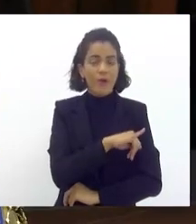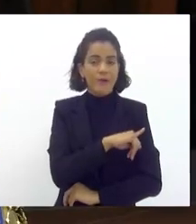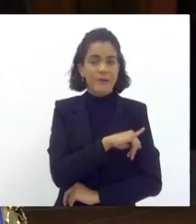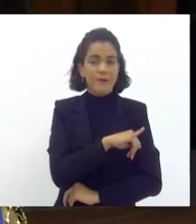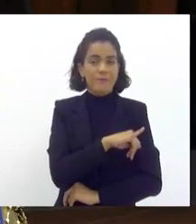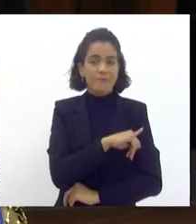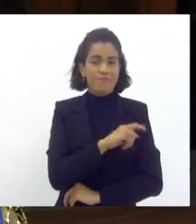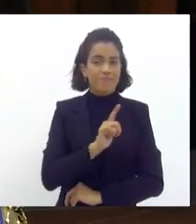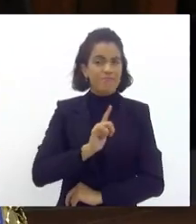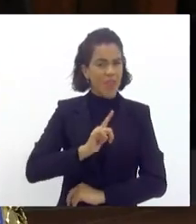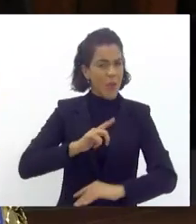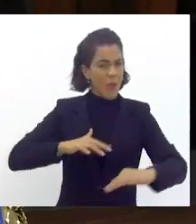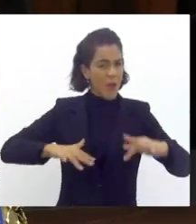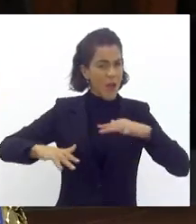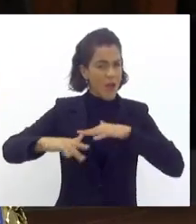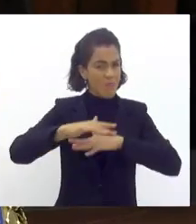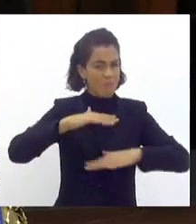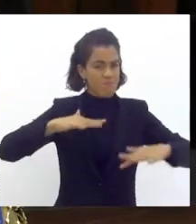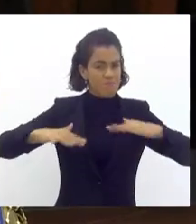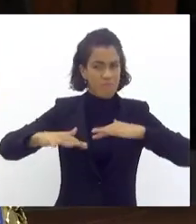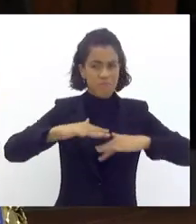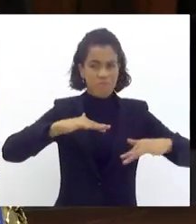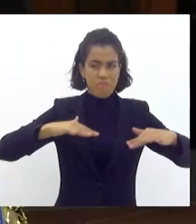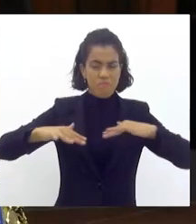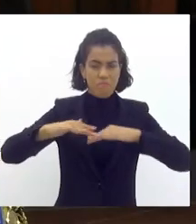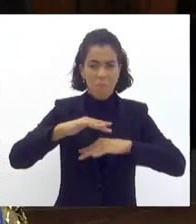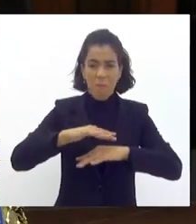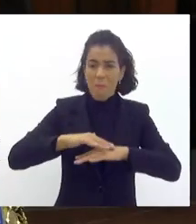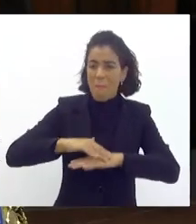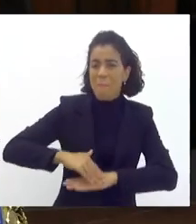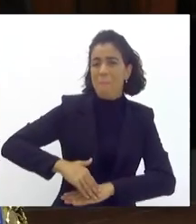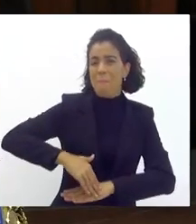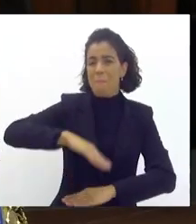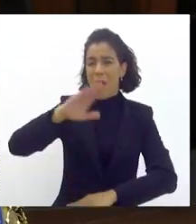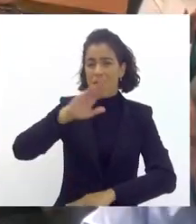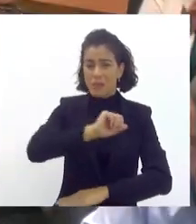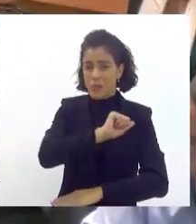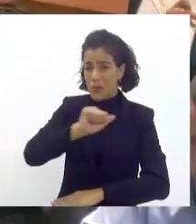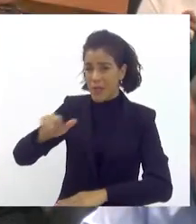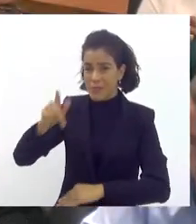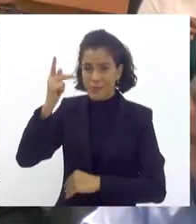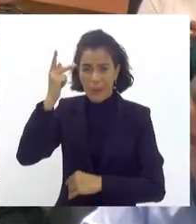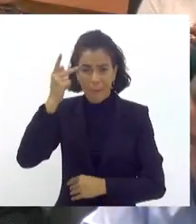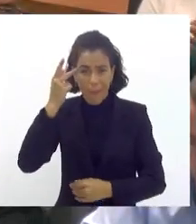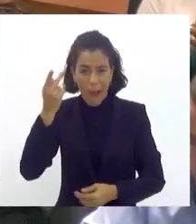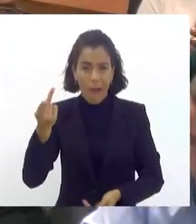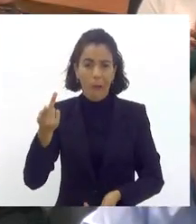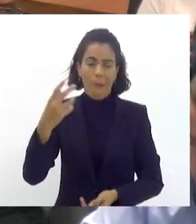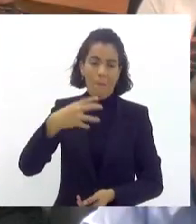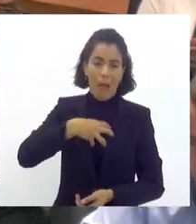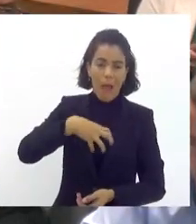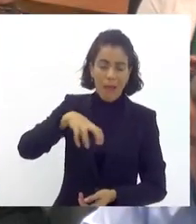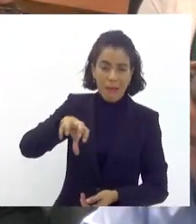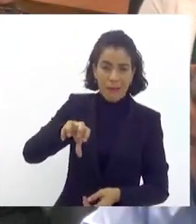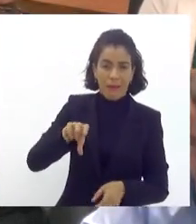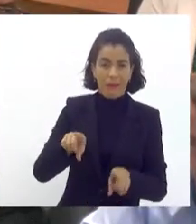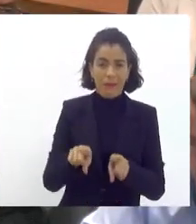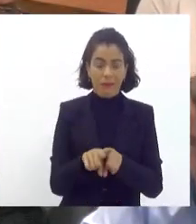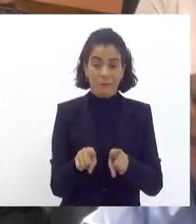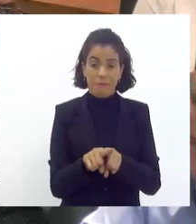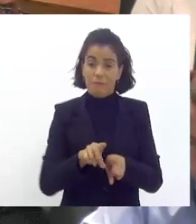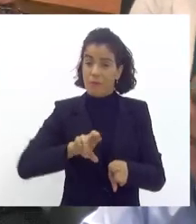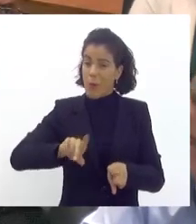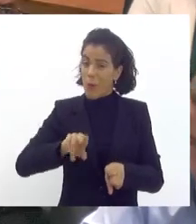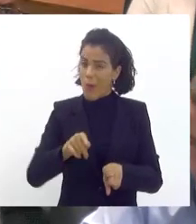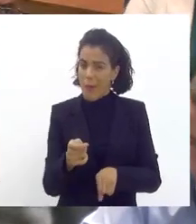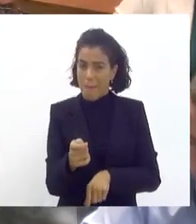tem uma movimentação de carnaval muito maior somando o carnaval paulista e o carnaval baiano então não é